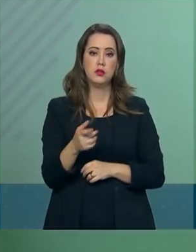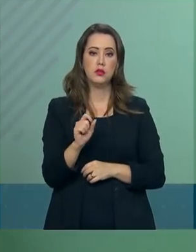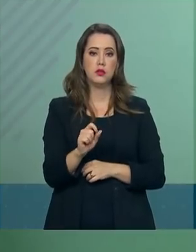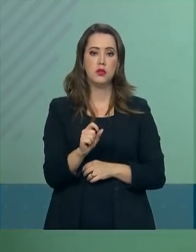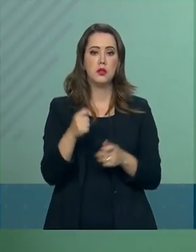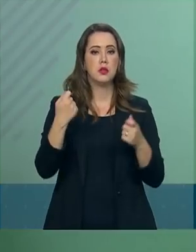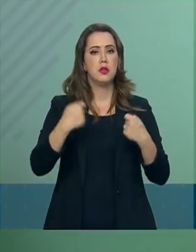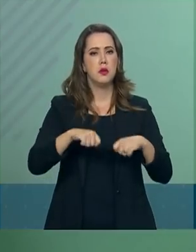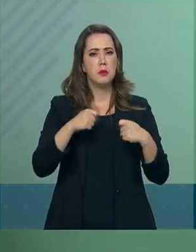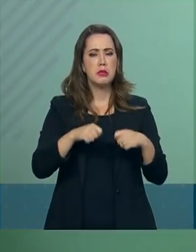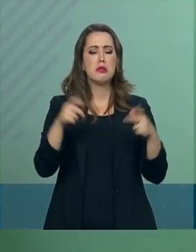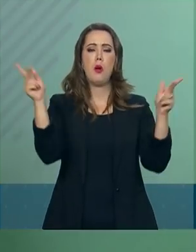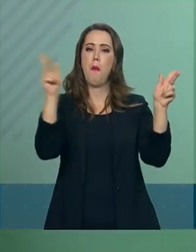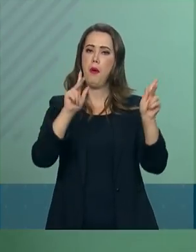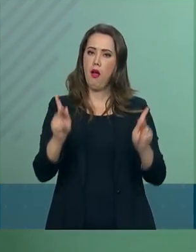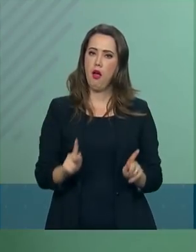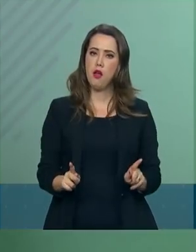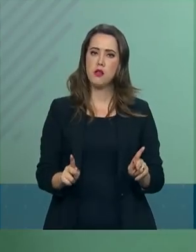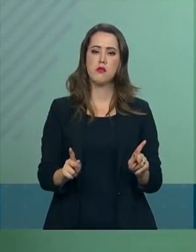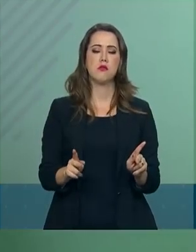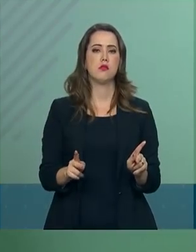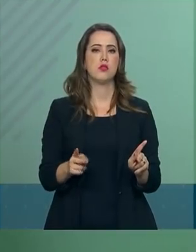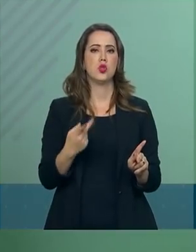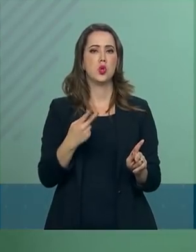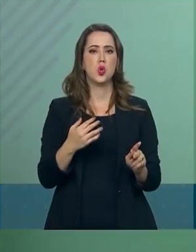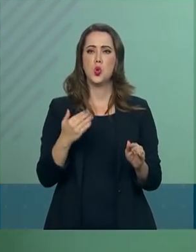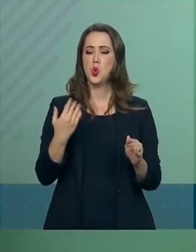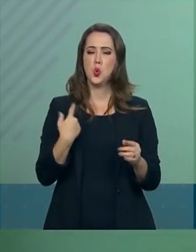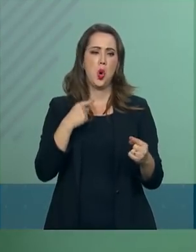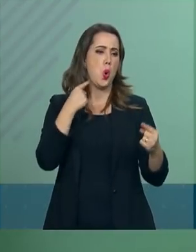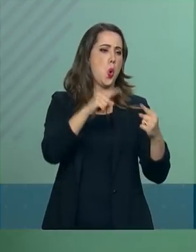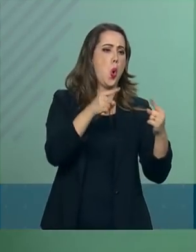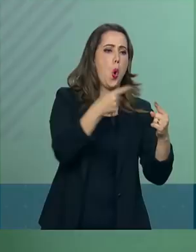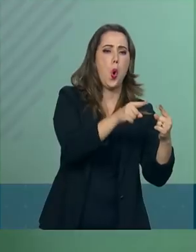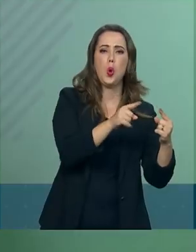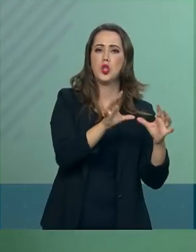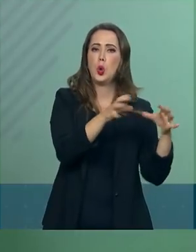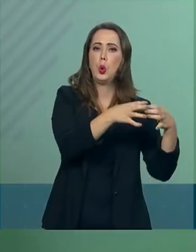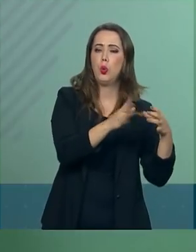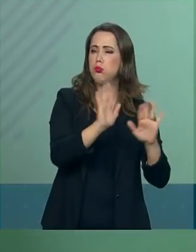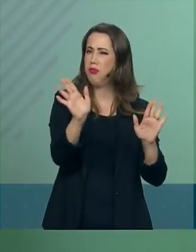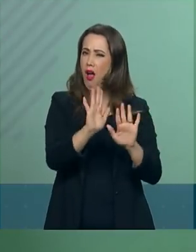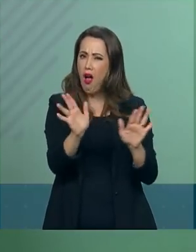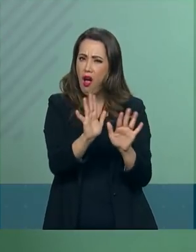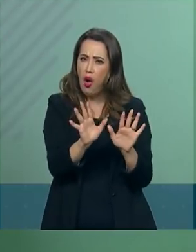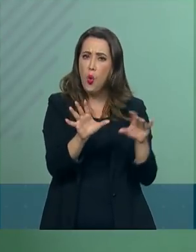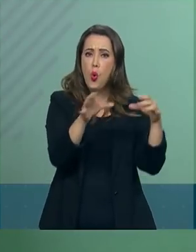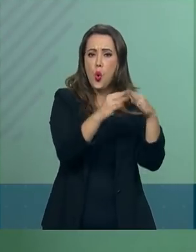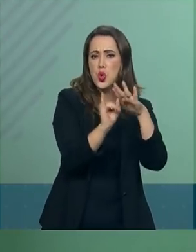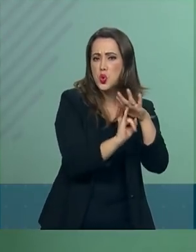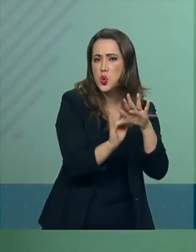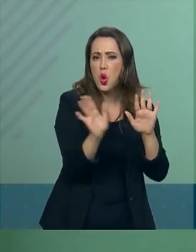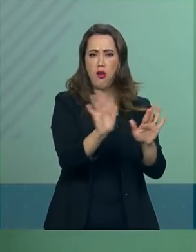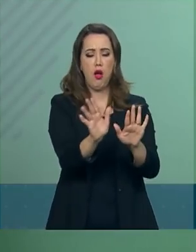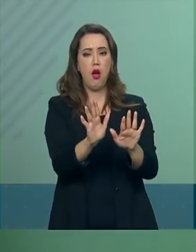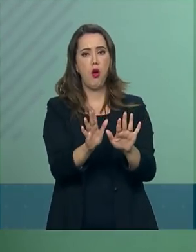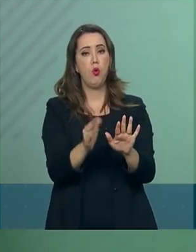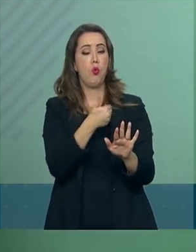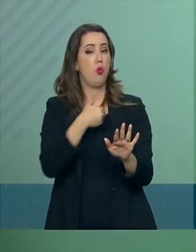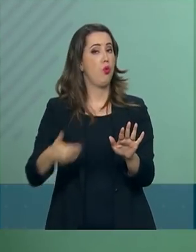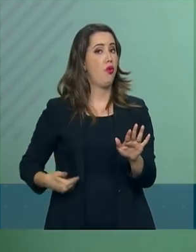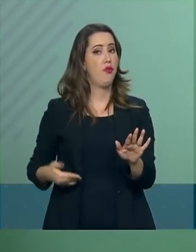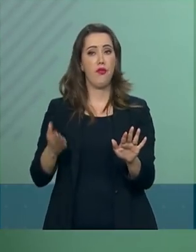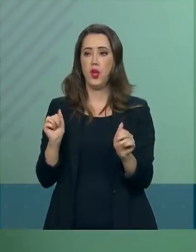que deve ser pacífica, não sendo contra grupos ou instituições, não havendo, neste caso, a participação do governo.